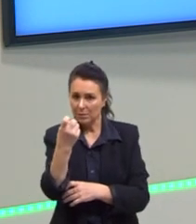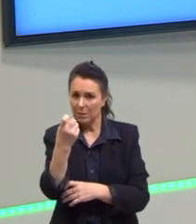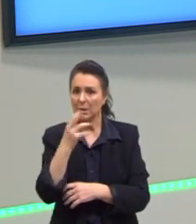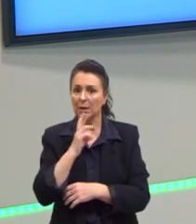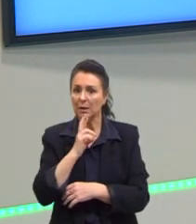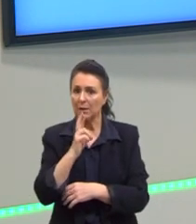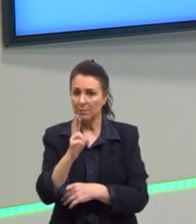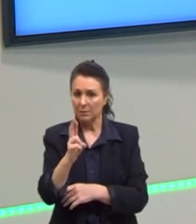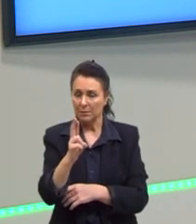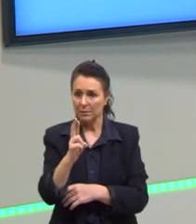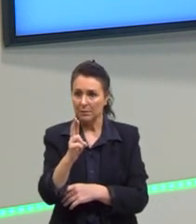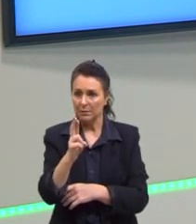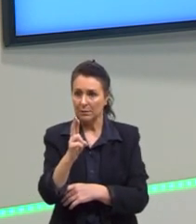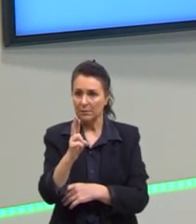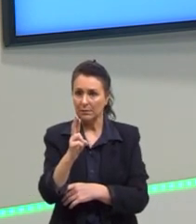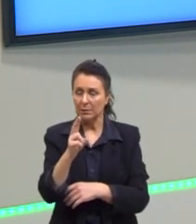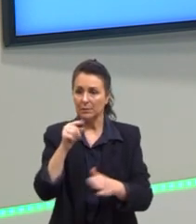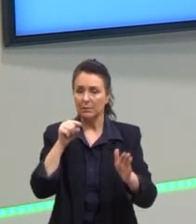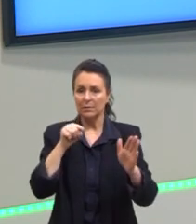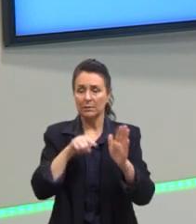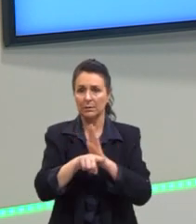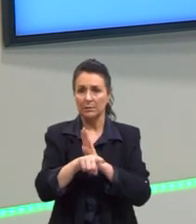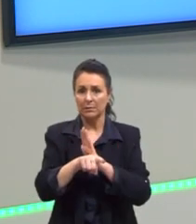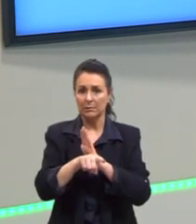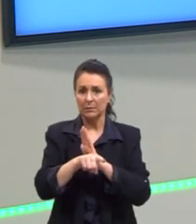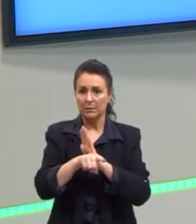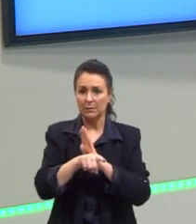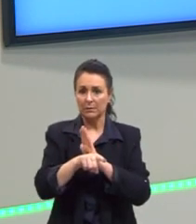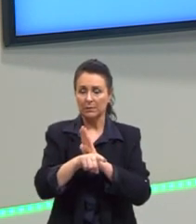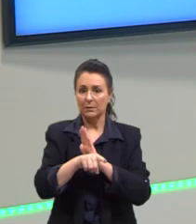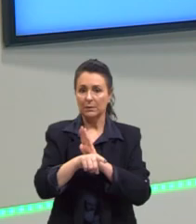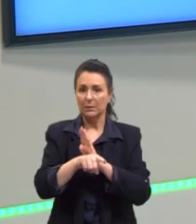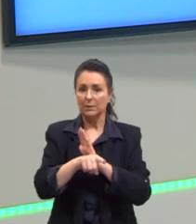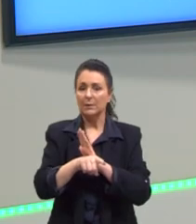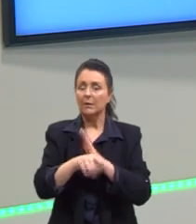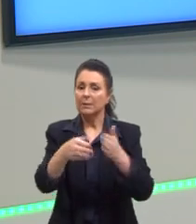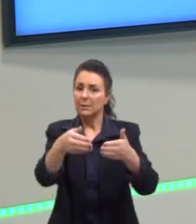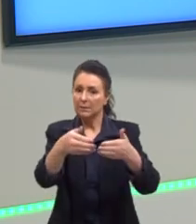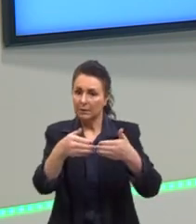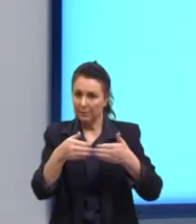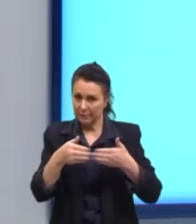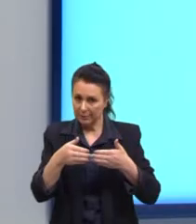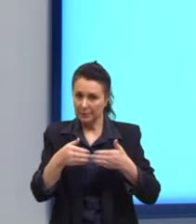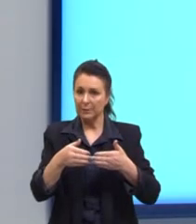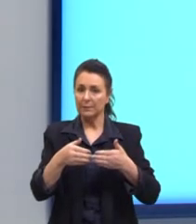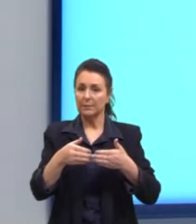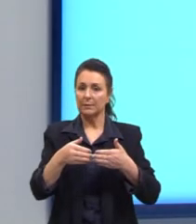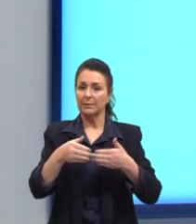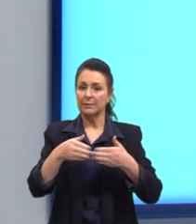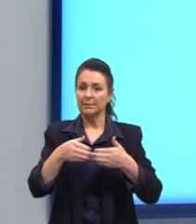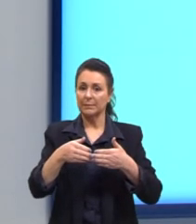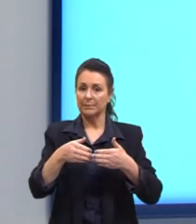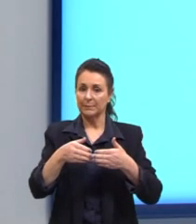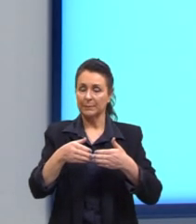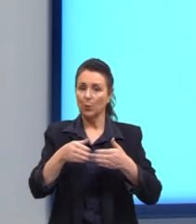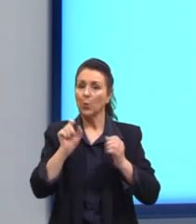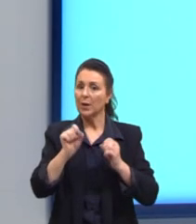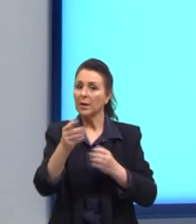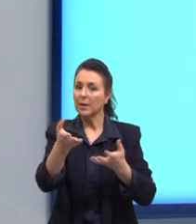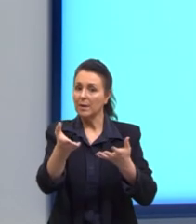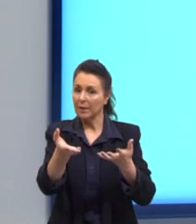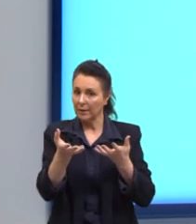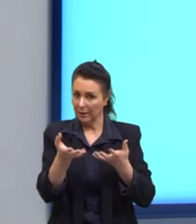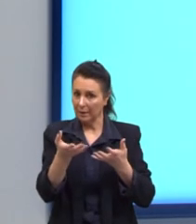resposta, lá na questão que ele está pedindo, no ponto que a questão está pedindo.